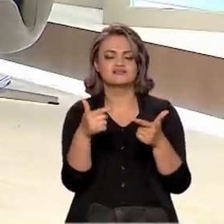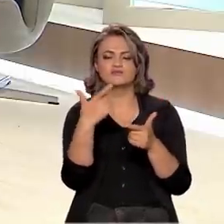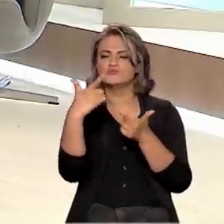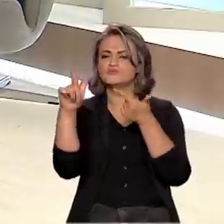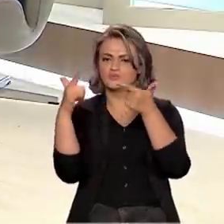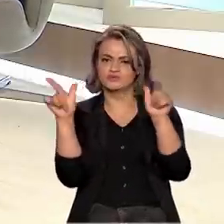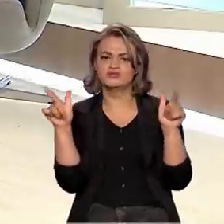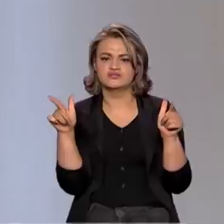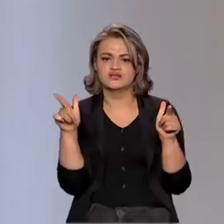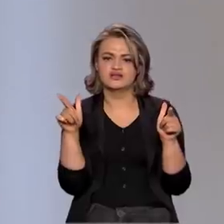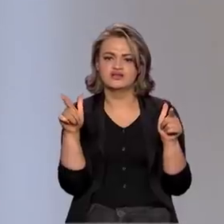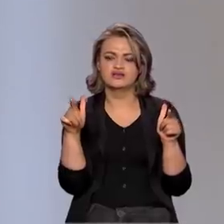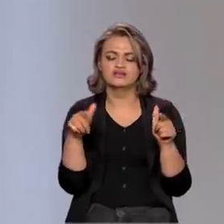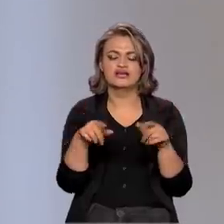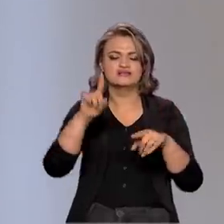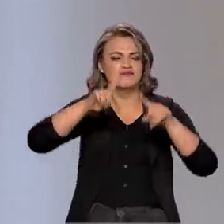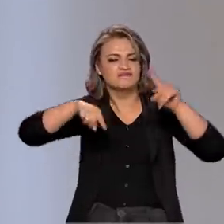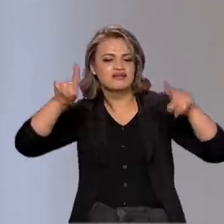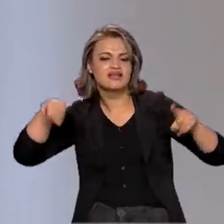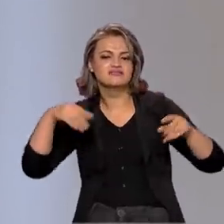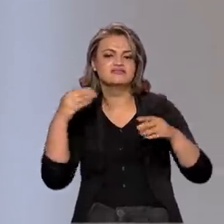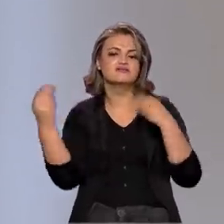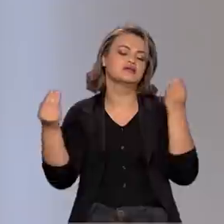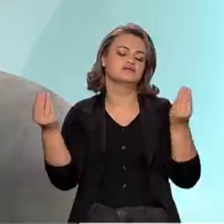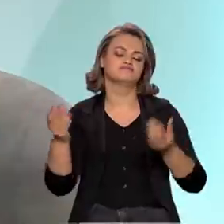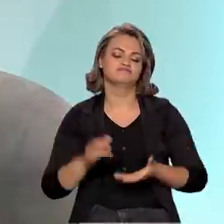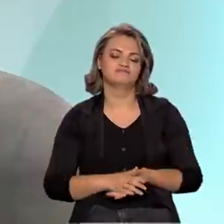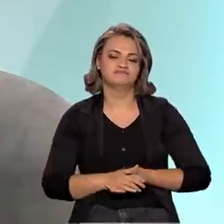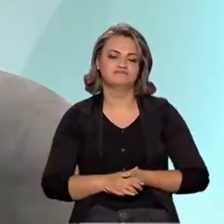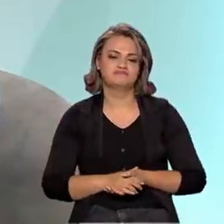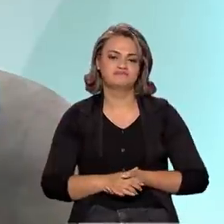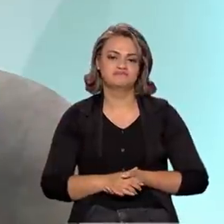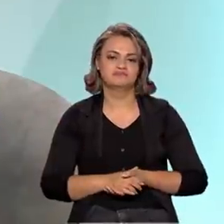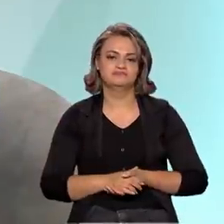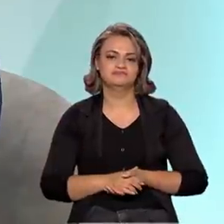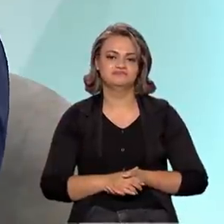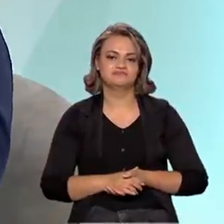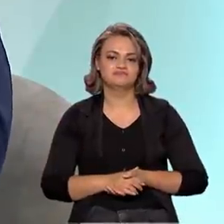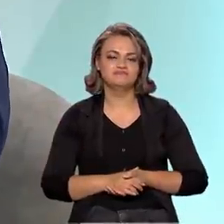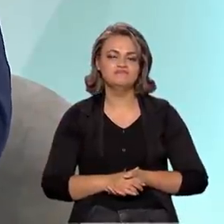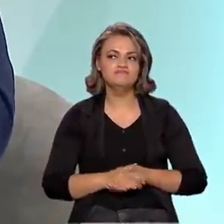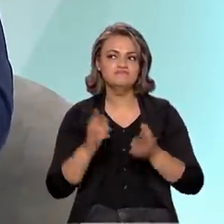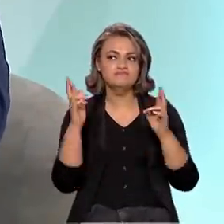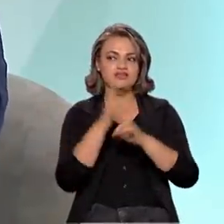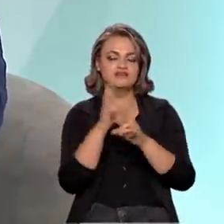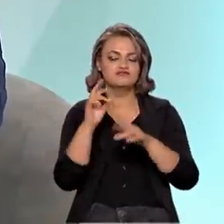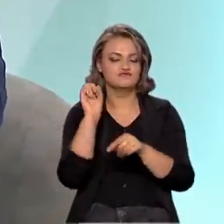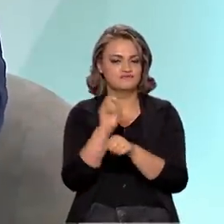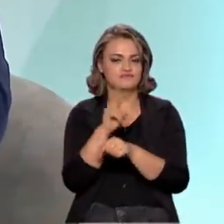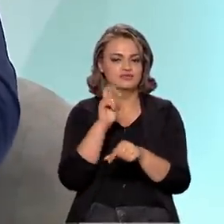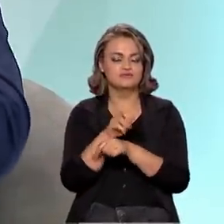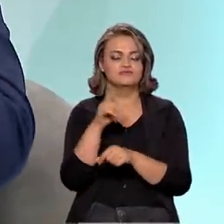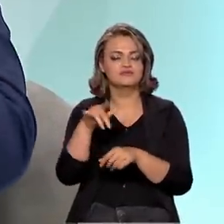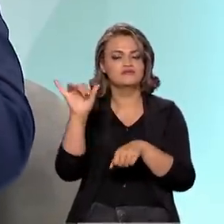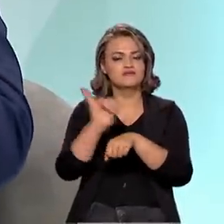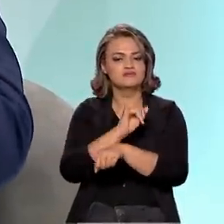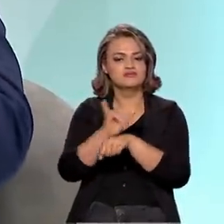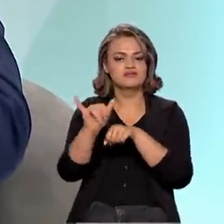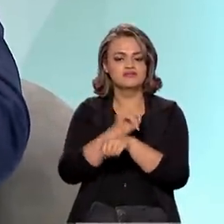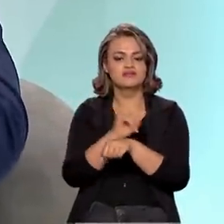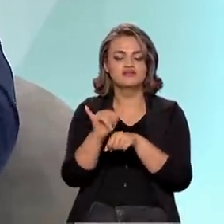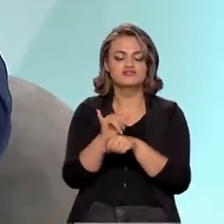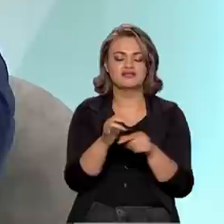estudos, inclusive das cepas que estão circulando no país, né? Nós temos. A Rede Vírus, ela estabeleceu uma estratégia que é dividida